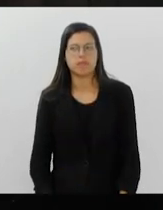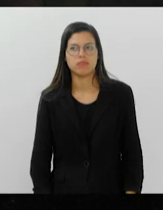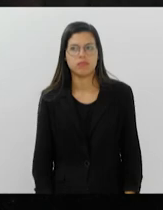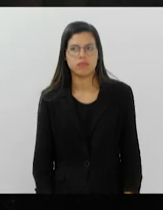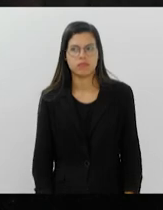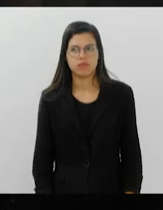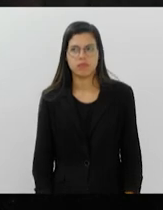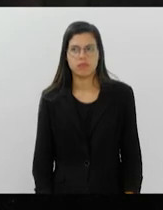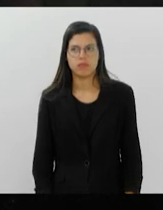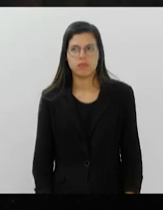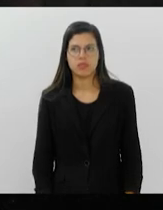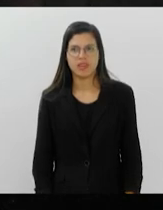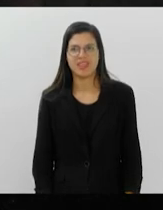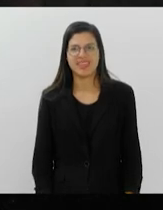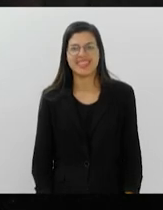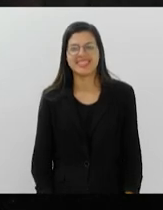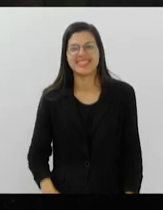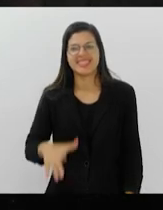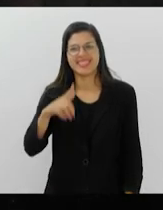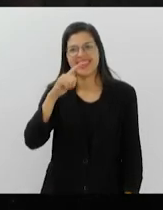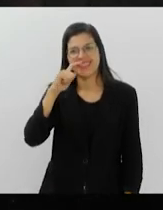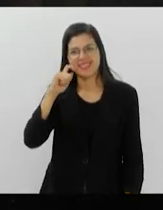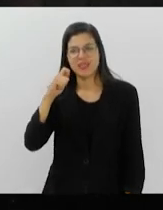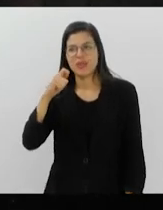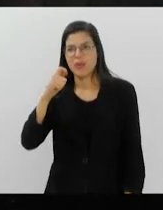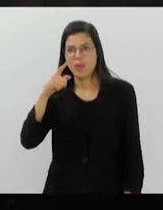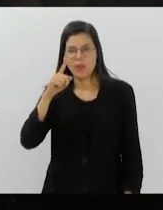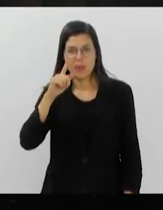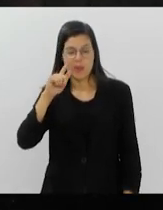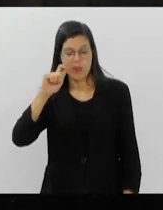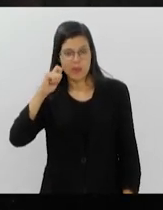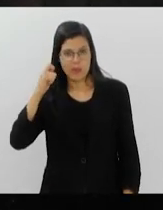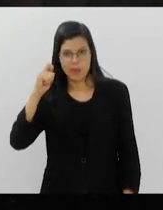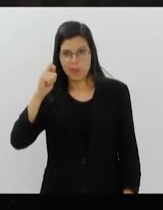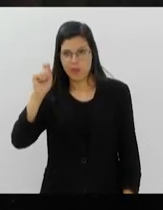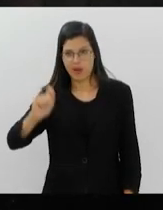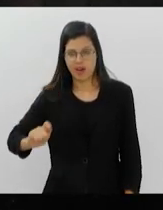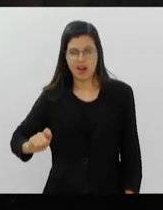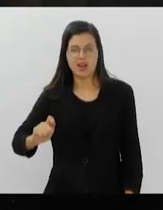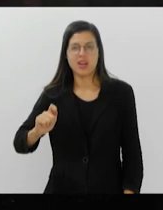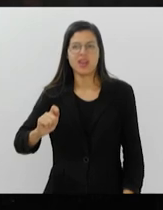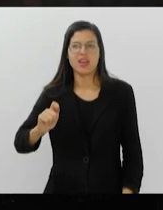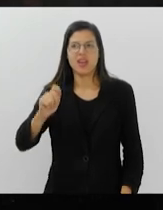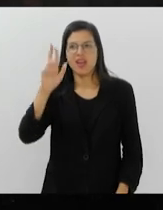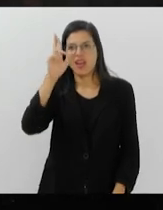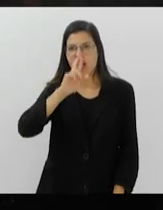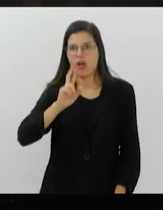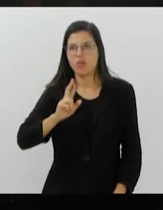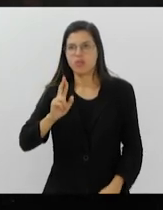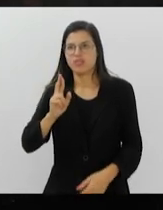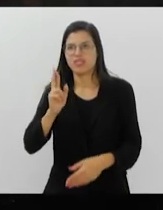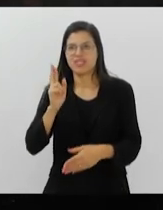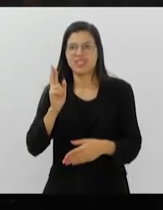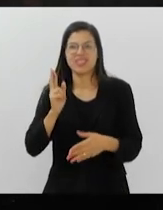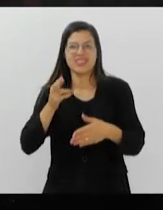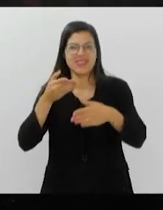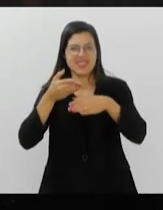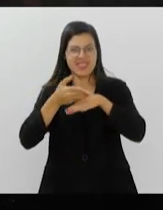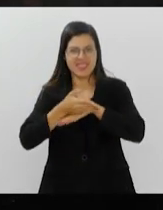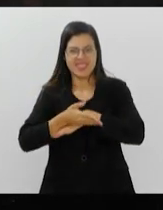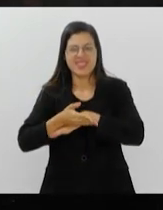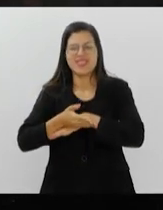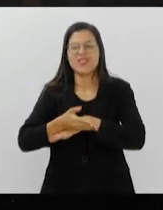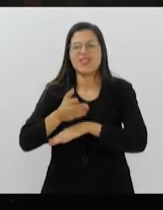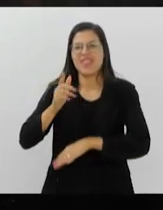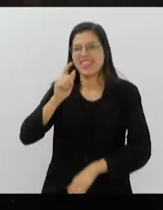que Croácia, Ucrânia, a invasão da Rússia à Ucrânia, não sei de onde eu tirei a Croácia,